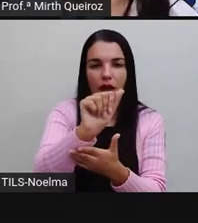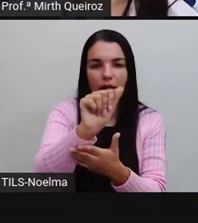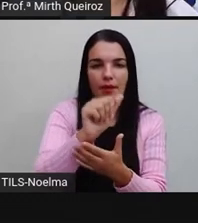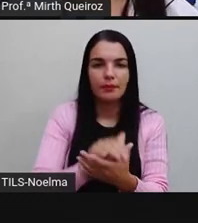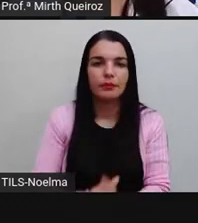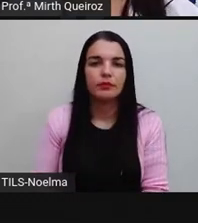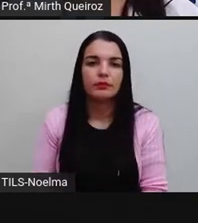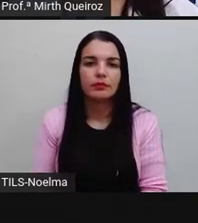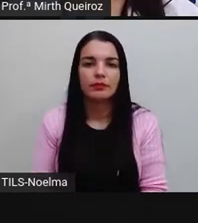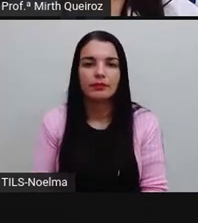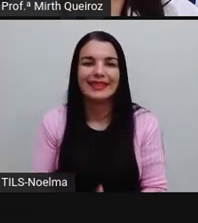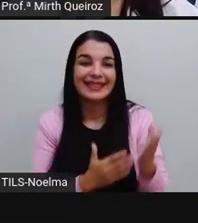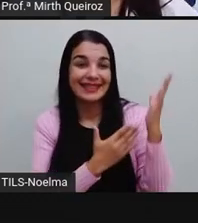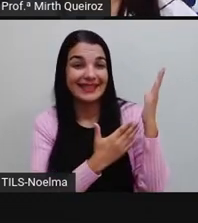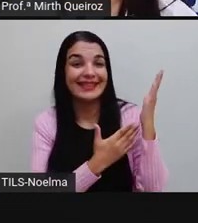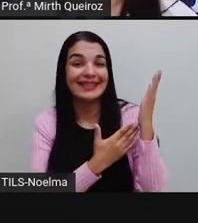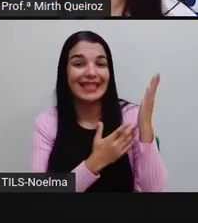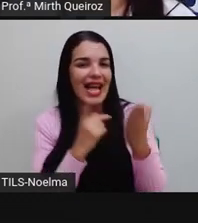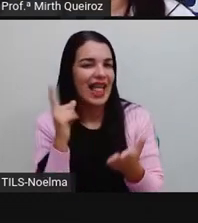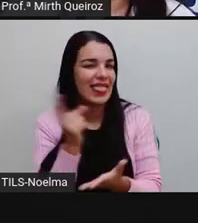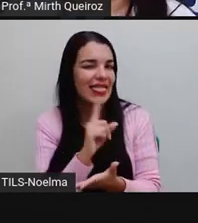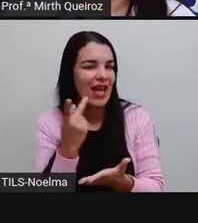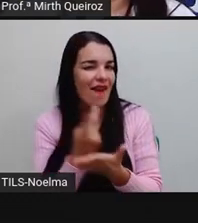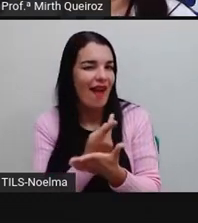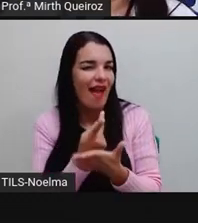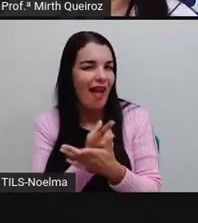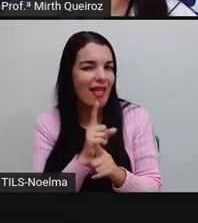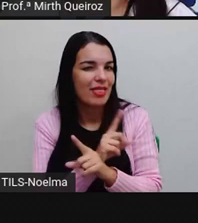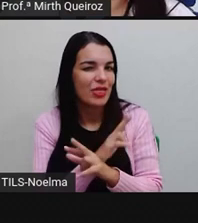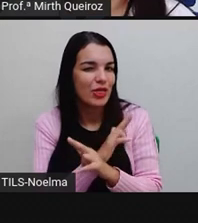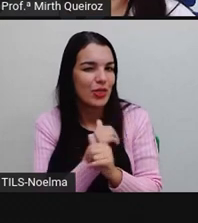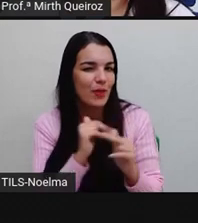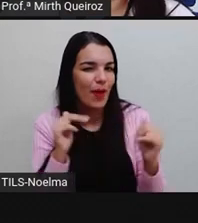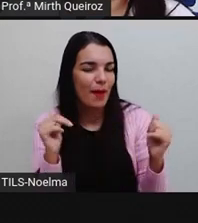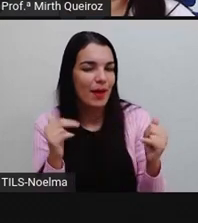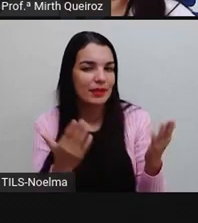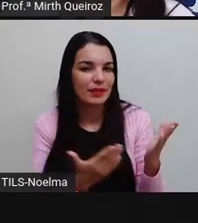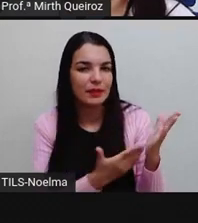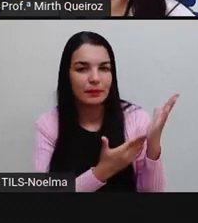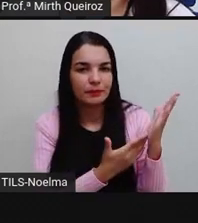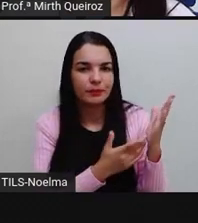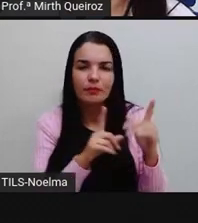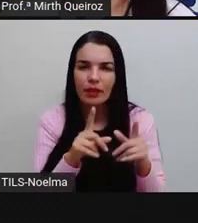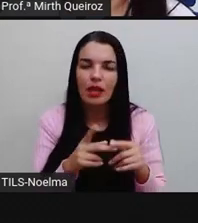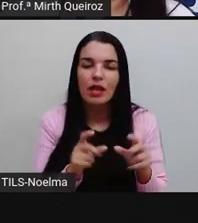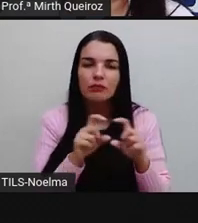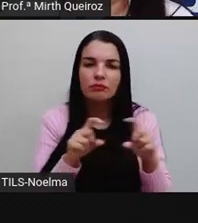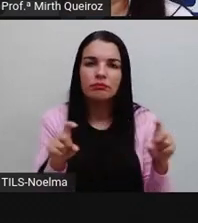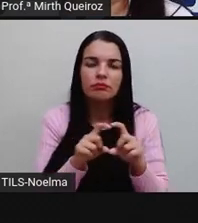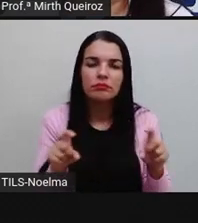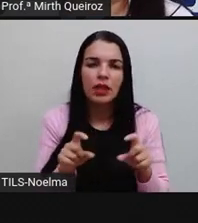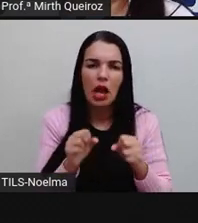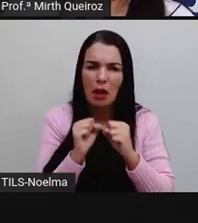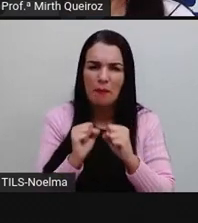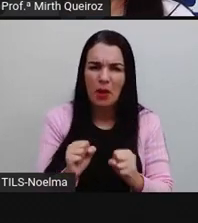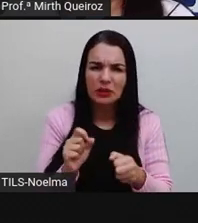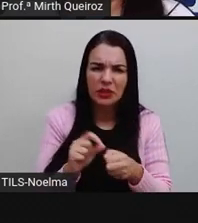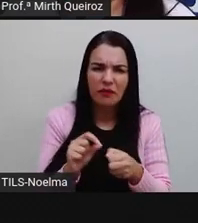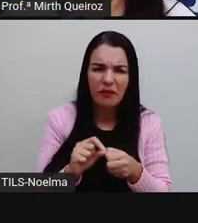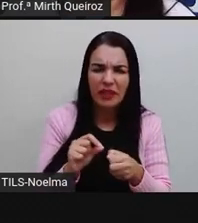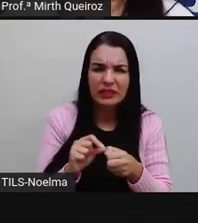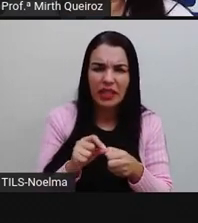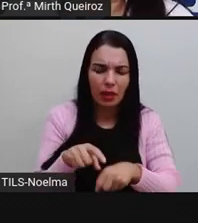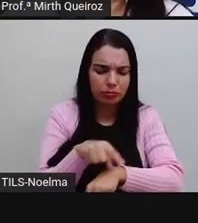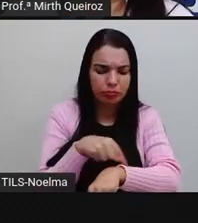E para não errar mais, posso fazer horas extra? Horas